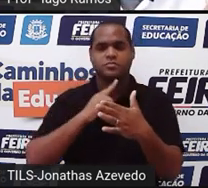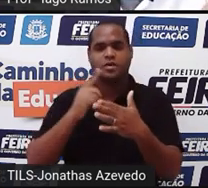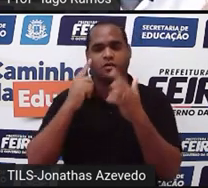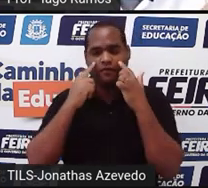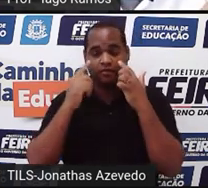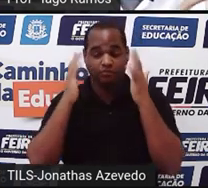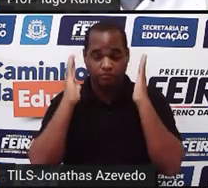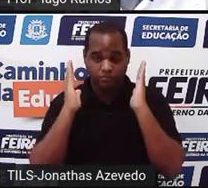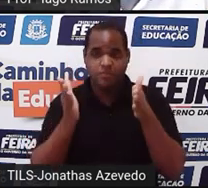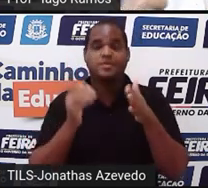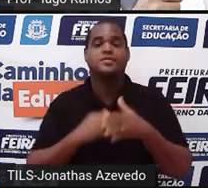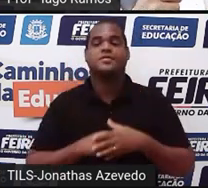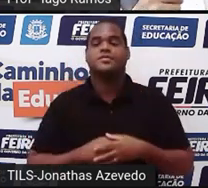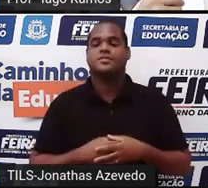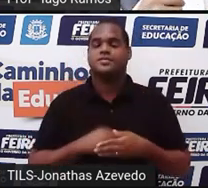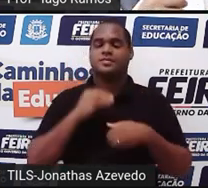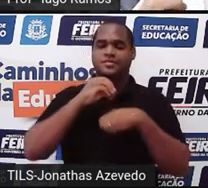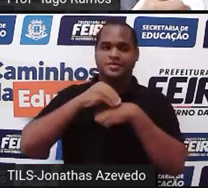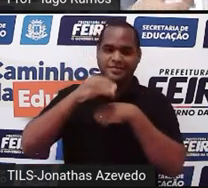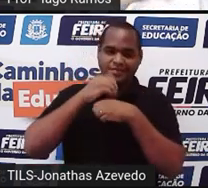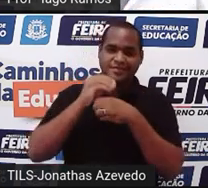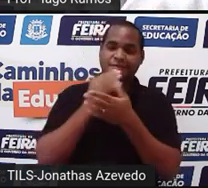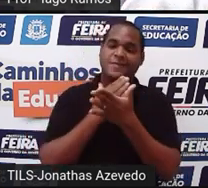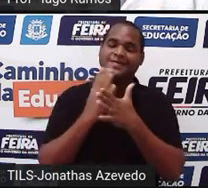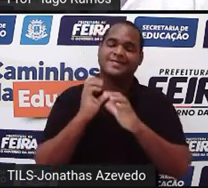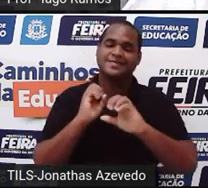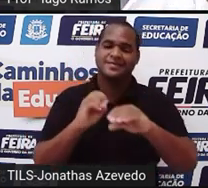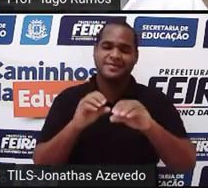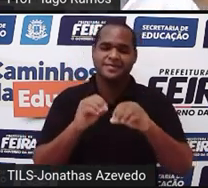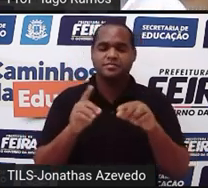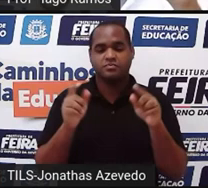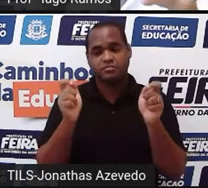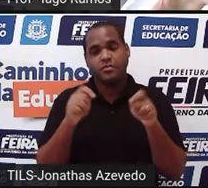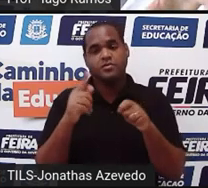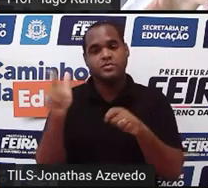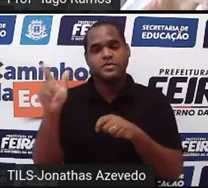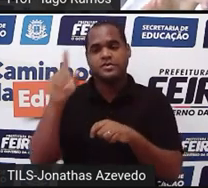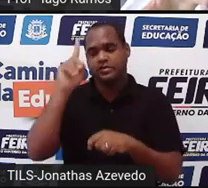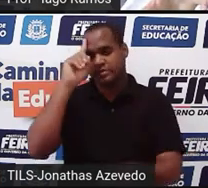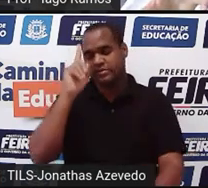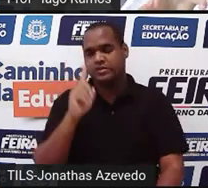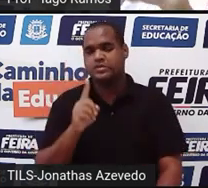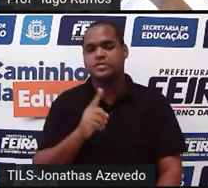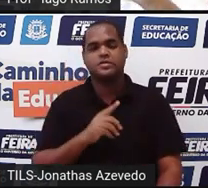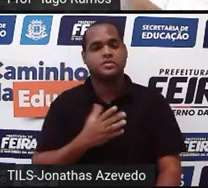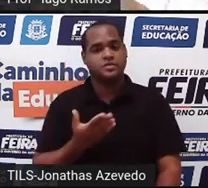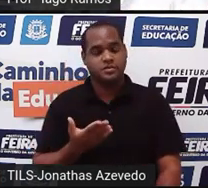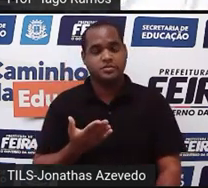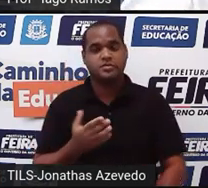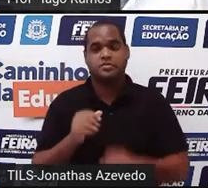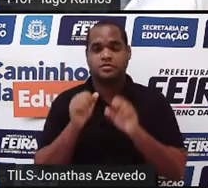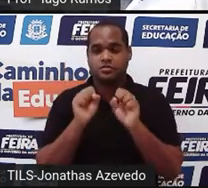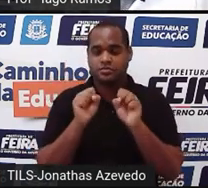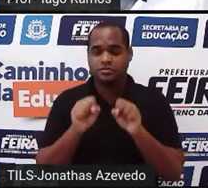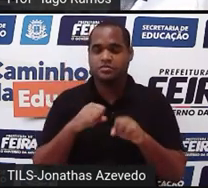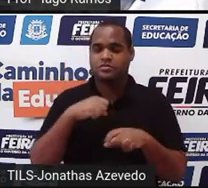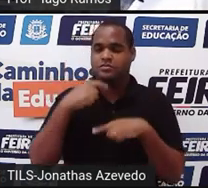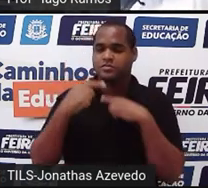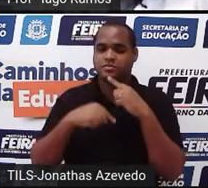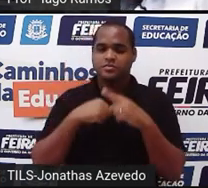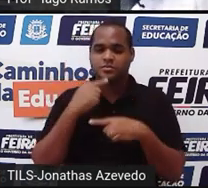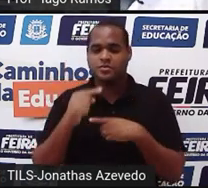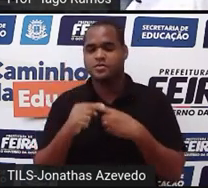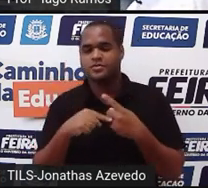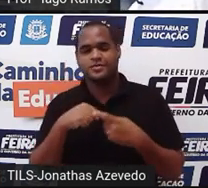viu, trouxe até no início da aula, o possível indeterminado e esse daqui que é